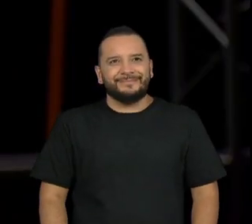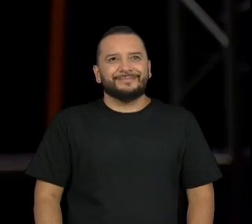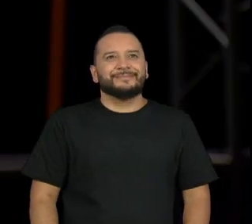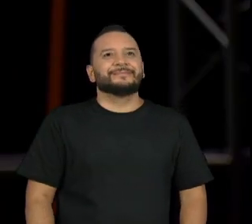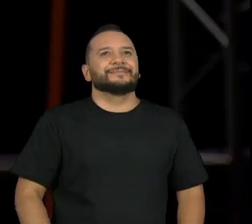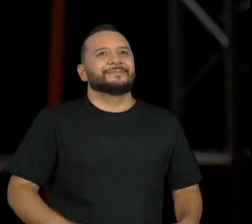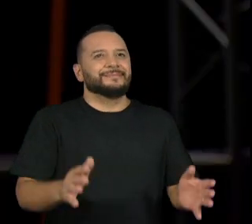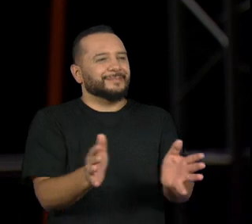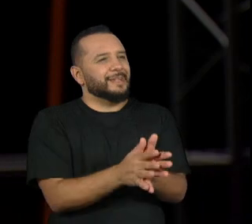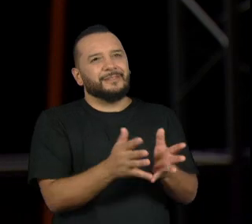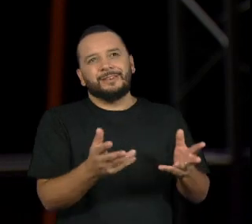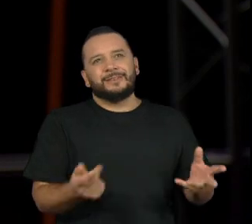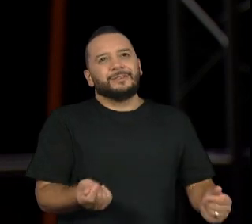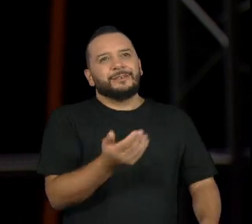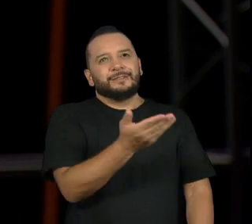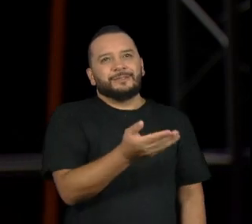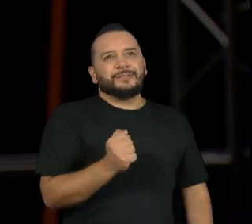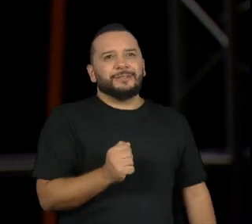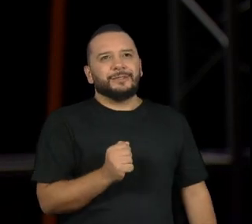Maravilhoso.